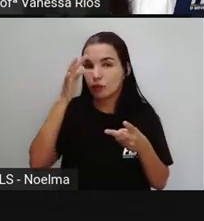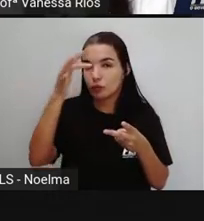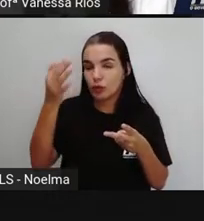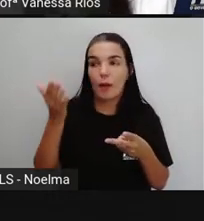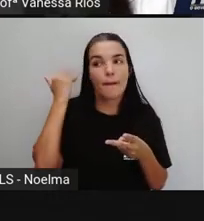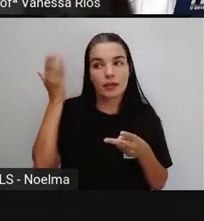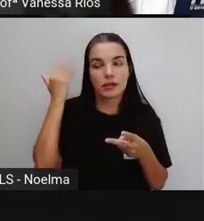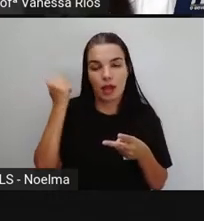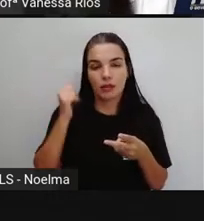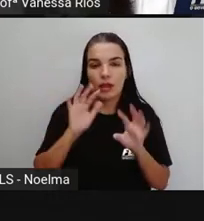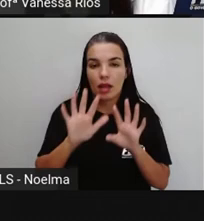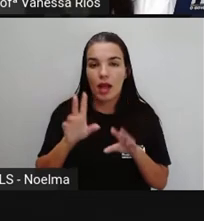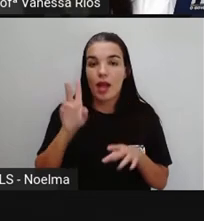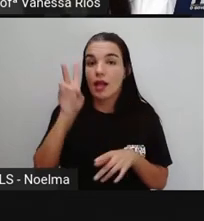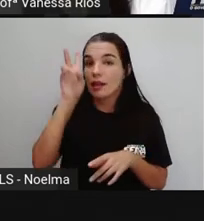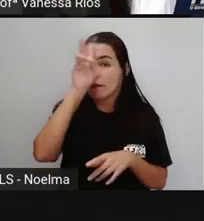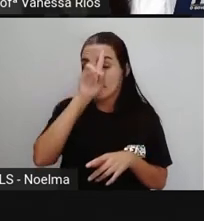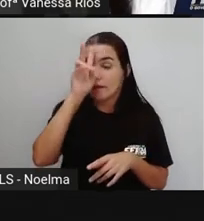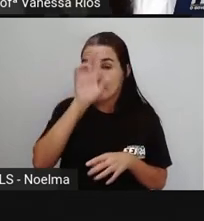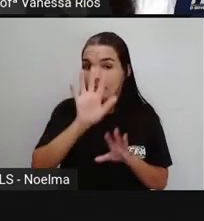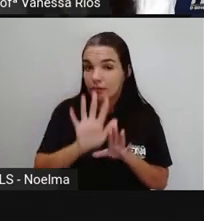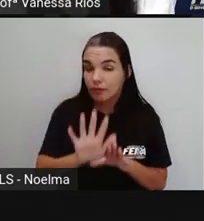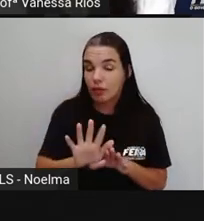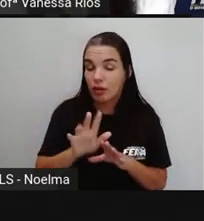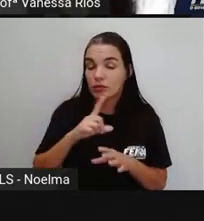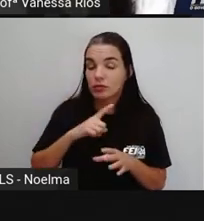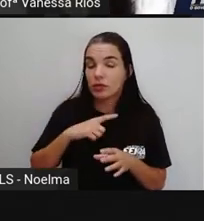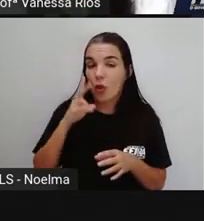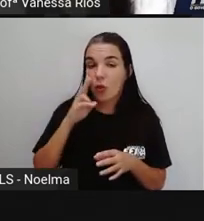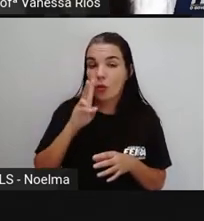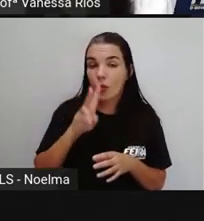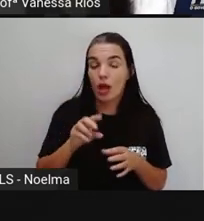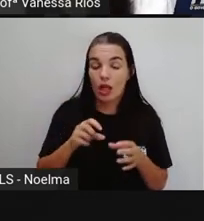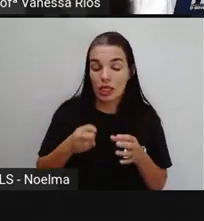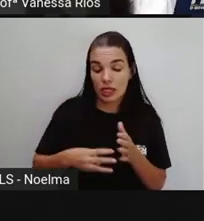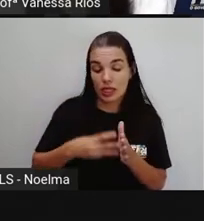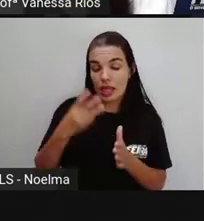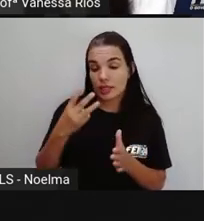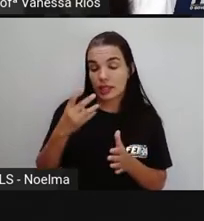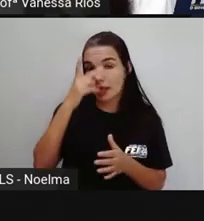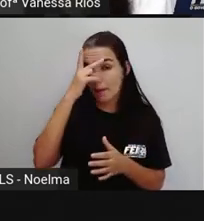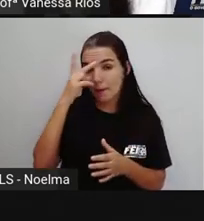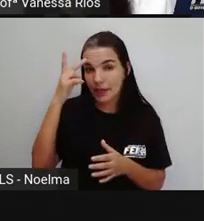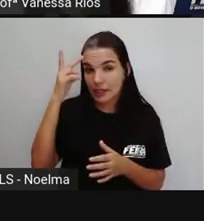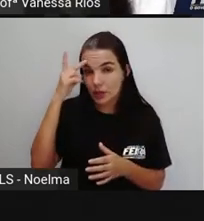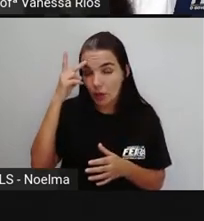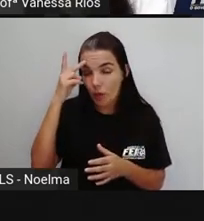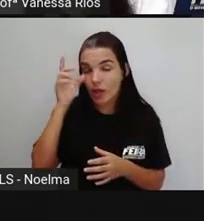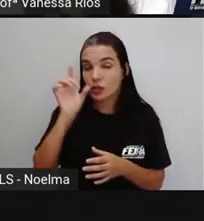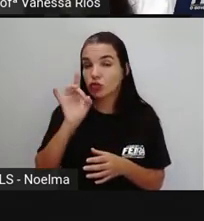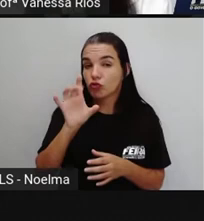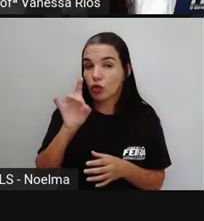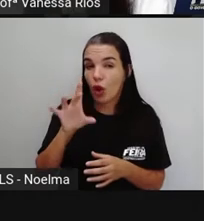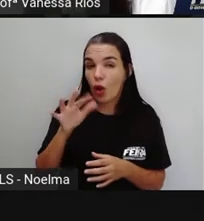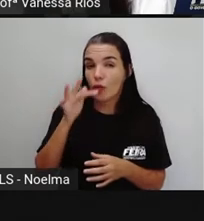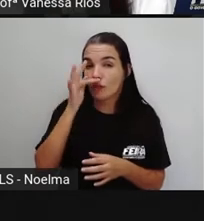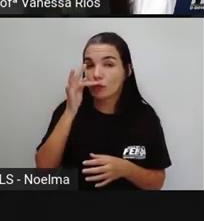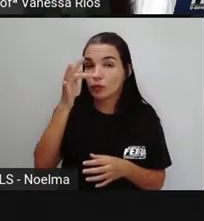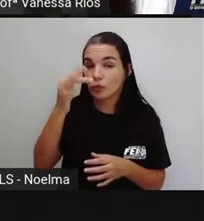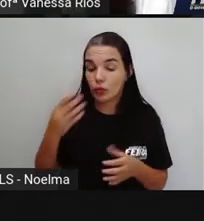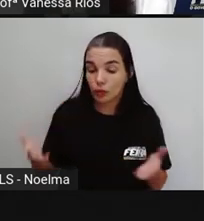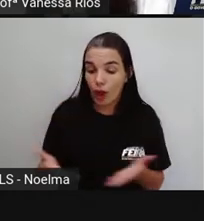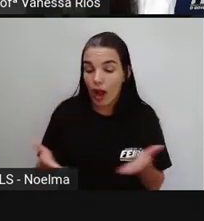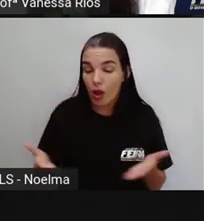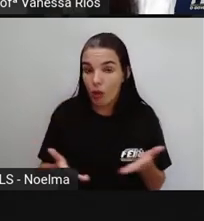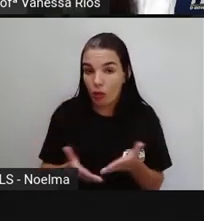terminação an, ela é utilizada na terceira pessoa quando estamos falando do tempo futuro do presente. Tá certo?